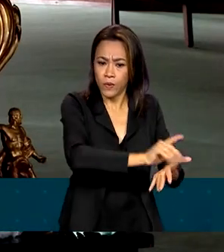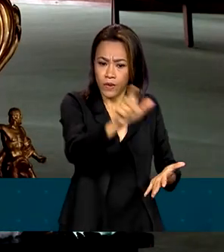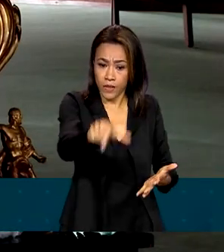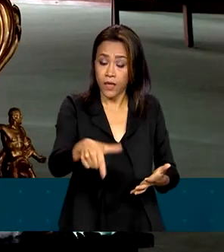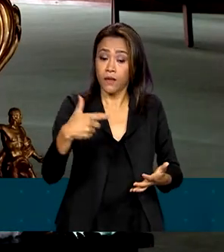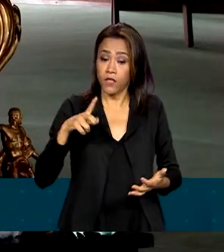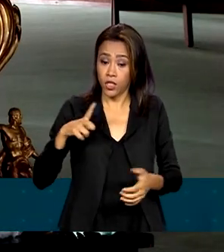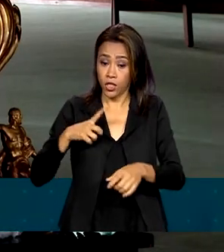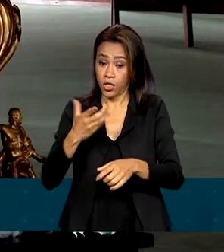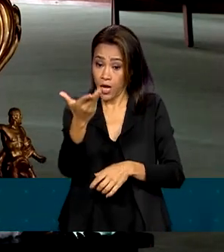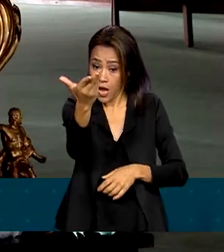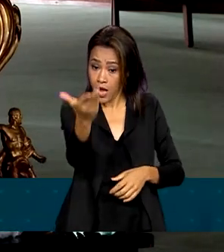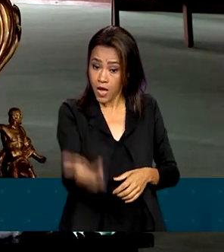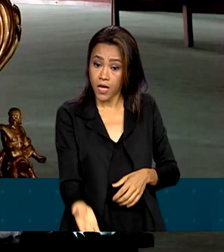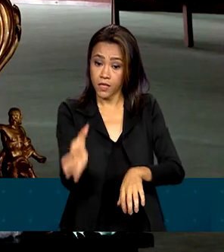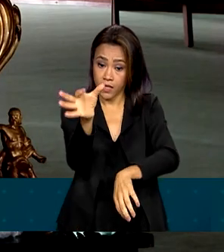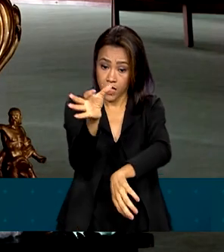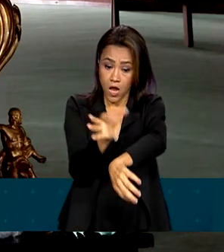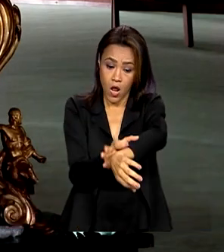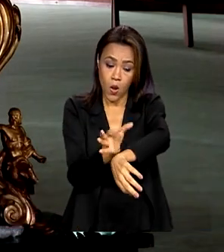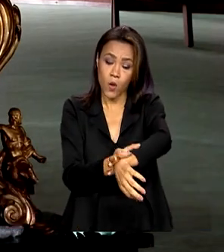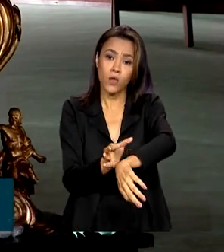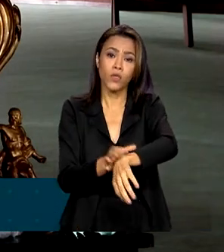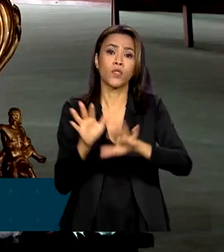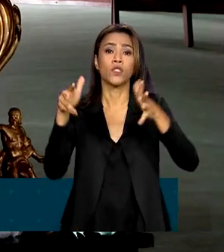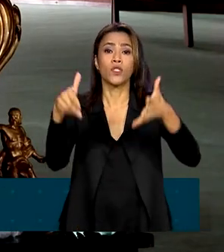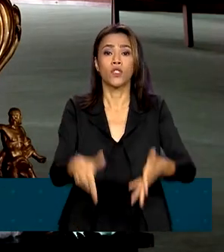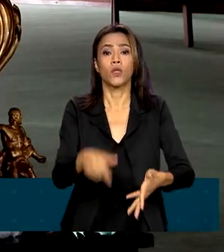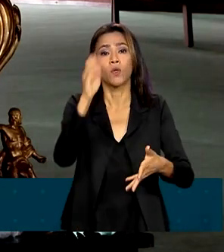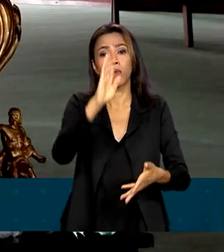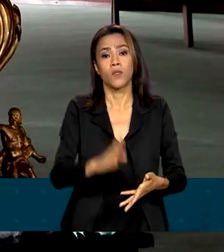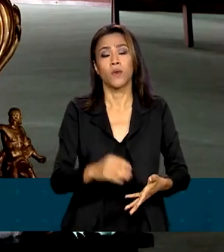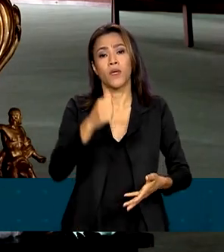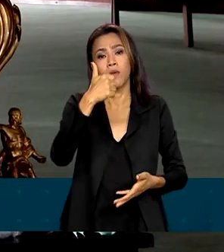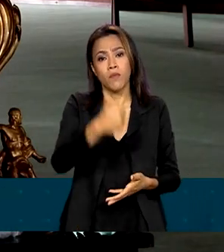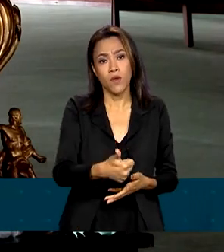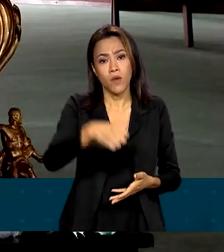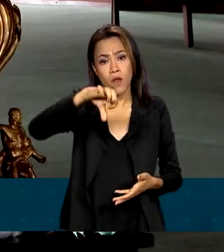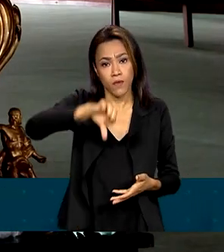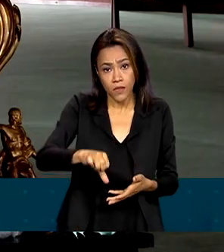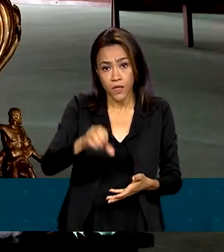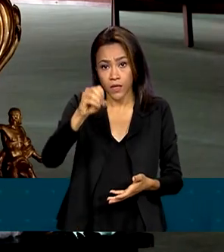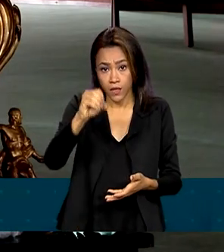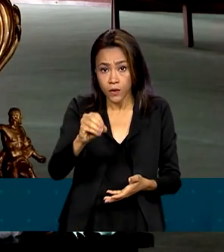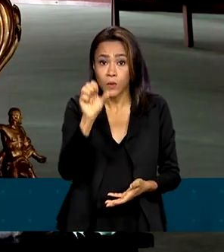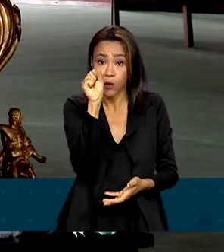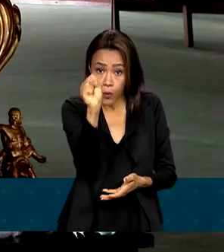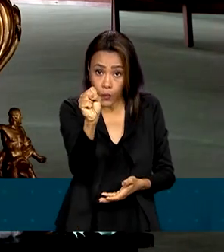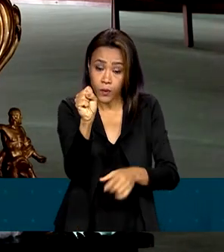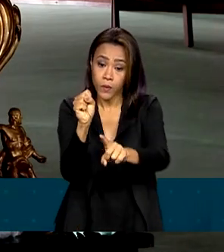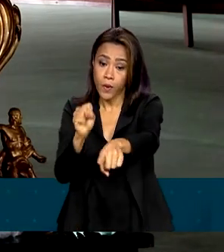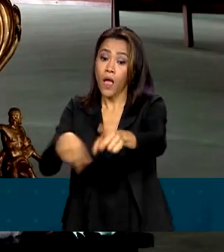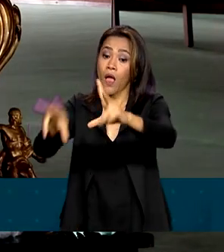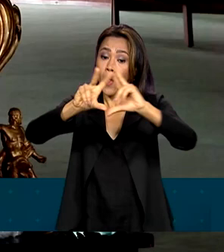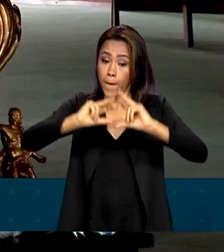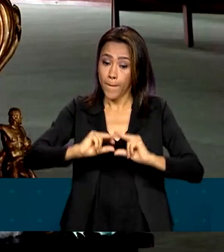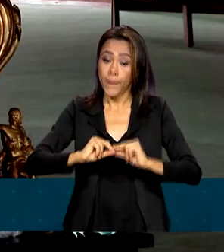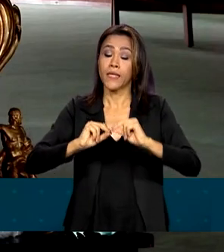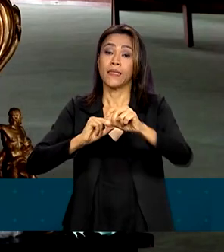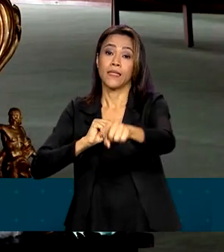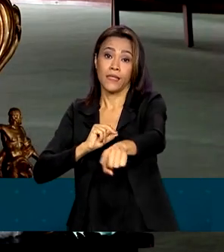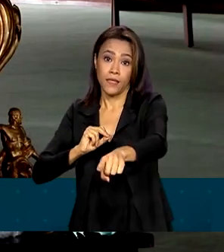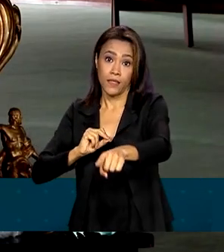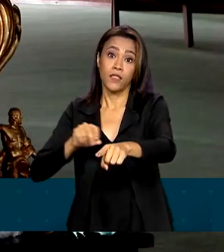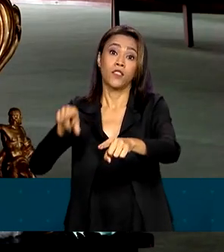este relógio que chegou ao Brasil em 1808, junto com a família Imperial. Ele é um presente da corte francesa